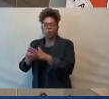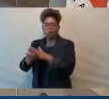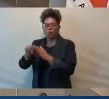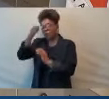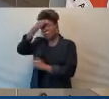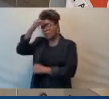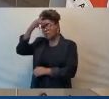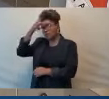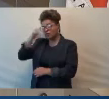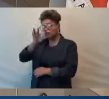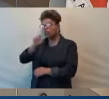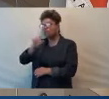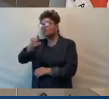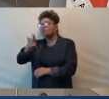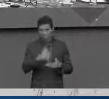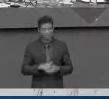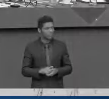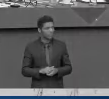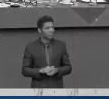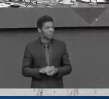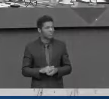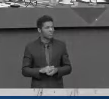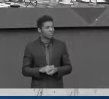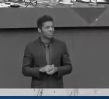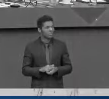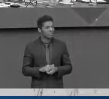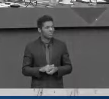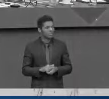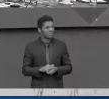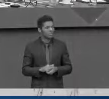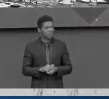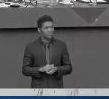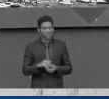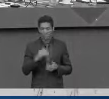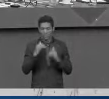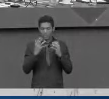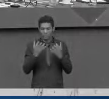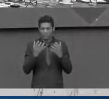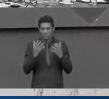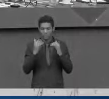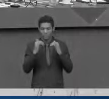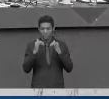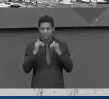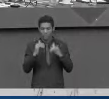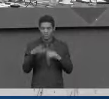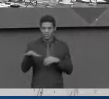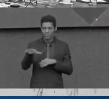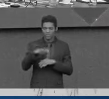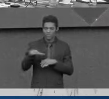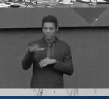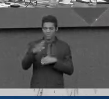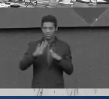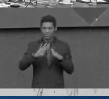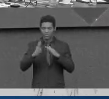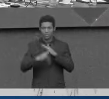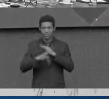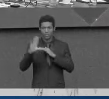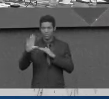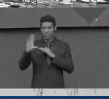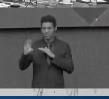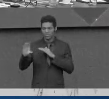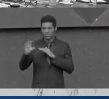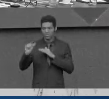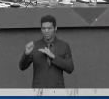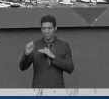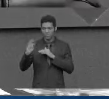Que não iriam mexer em nada do castelo. Eu só queria falar com a questão do bairro Castelo, vereador, que não tem nada de fazer nada